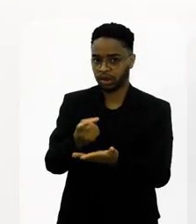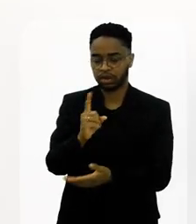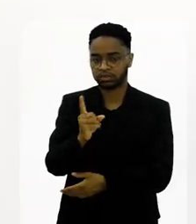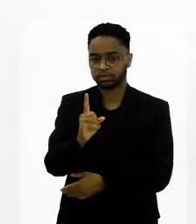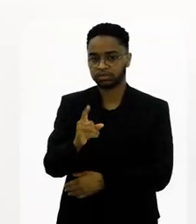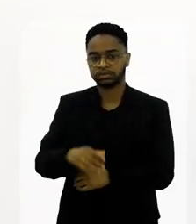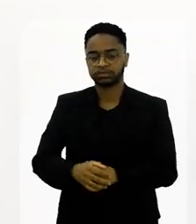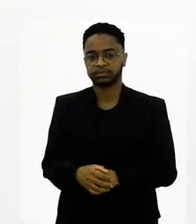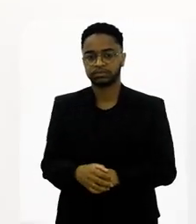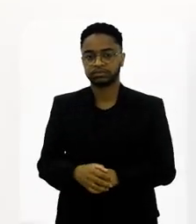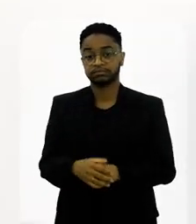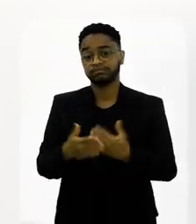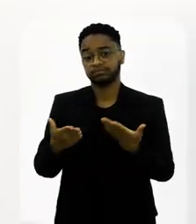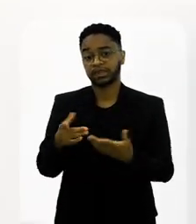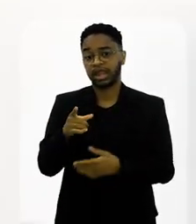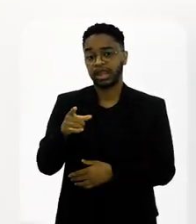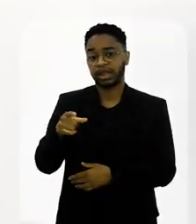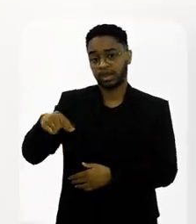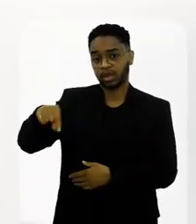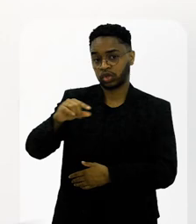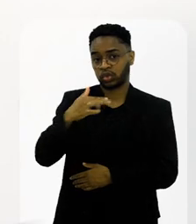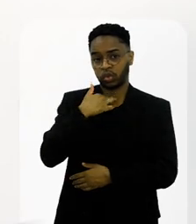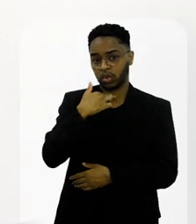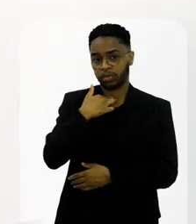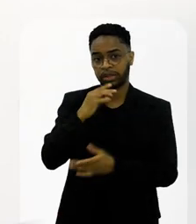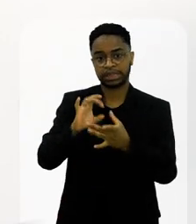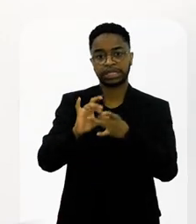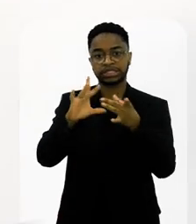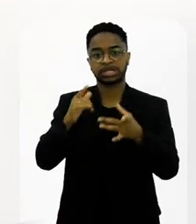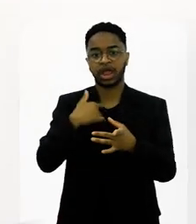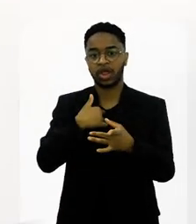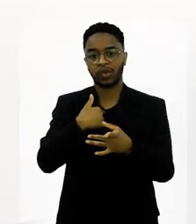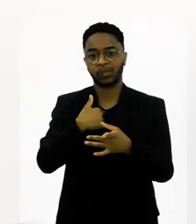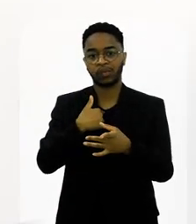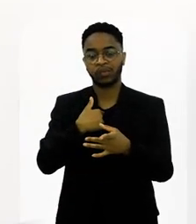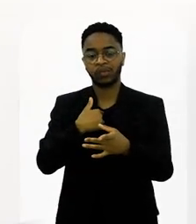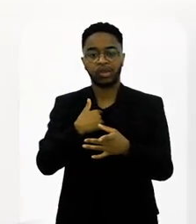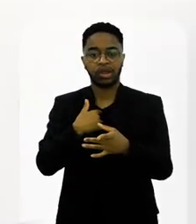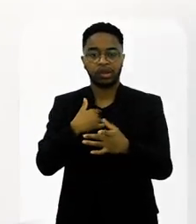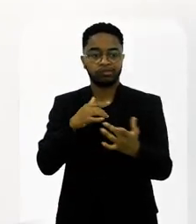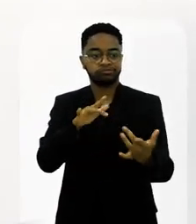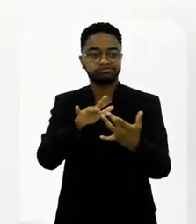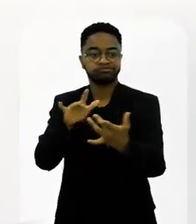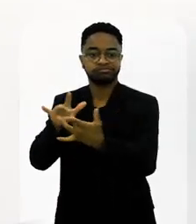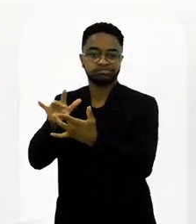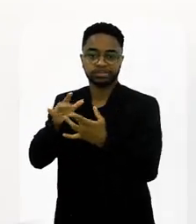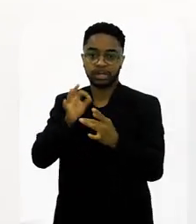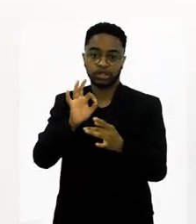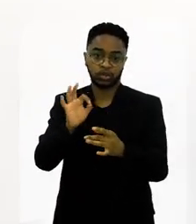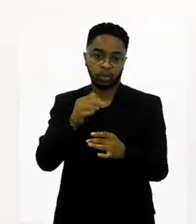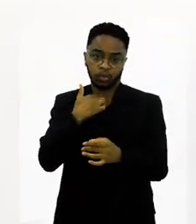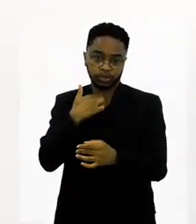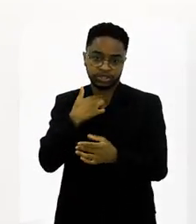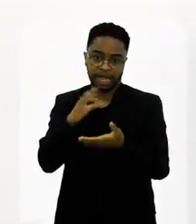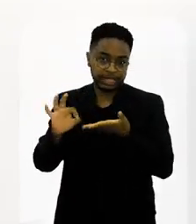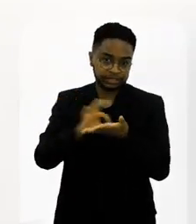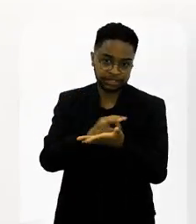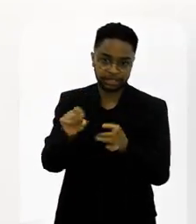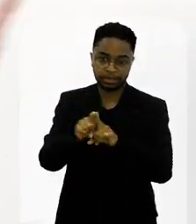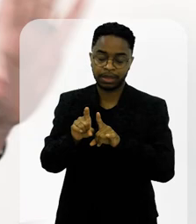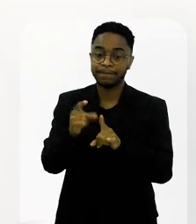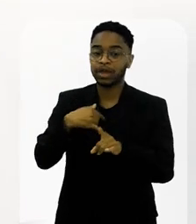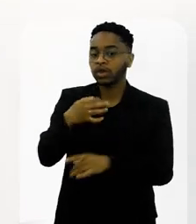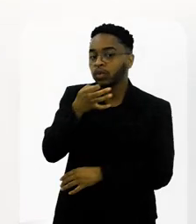era contratado do jornal Extra, então eles não podiam me credenciar para ir para a avenida e tal, e eu não podia nem assinar a matéria, eu ainda era estagiário.